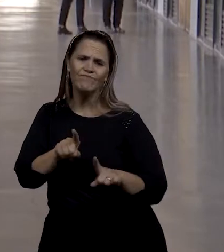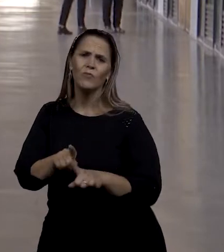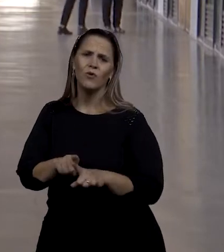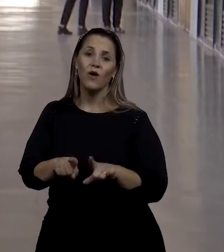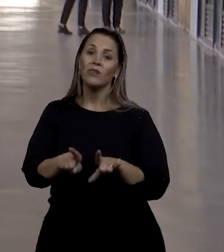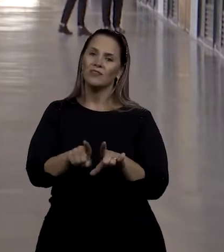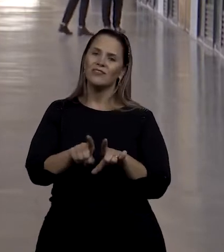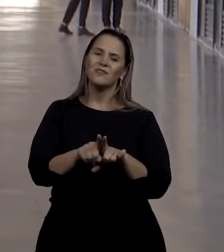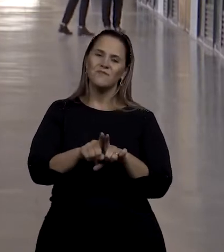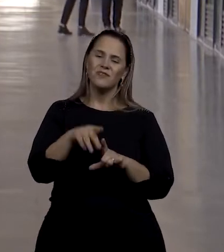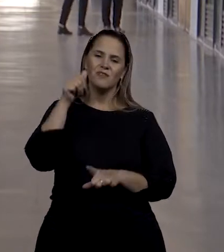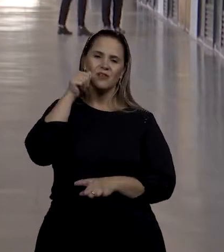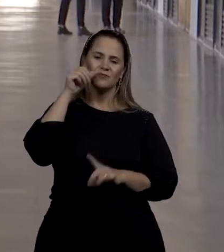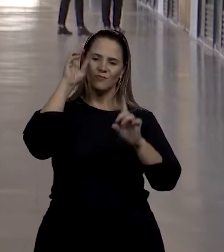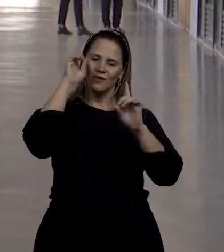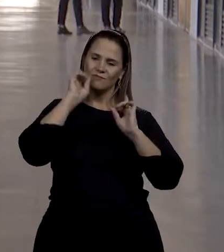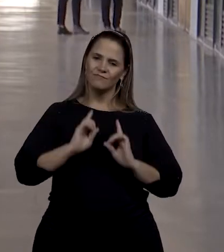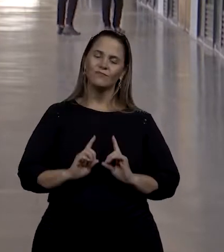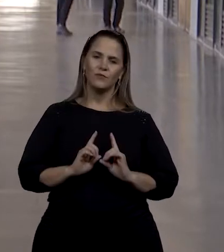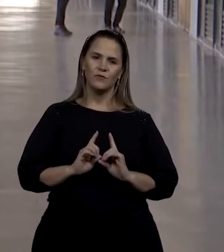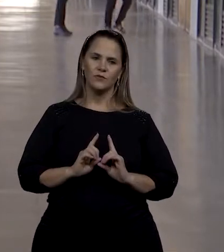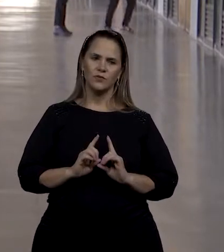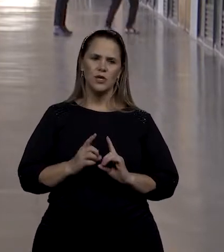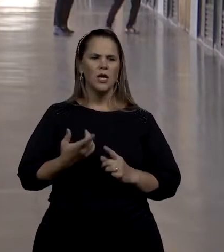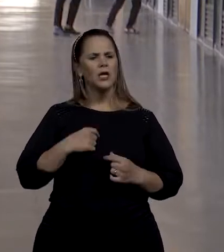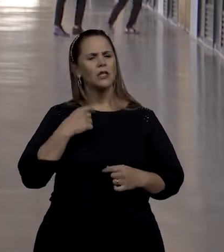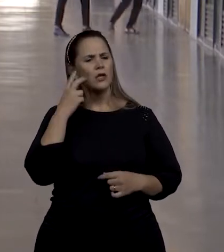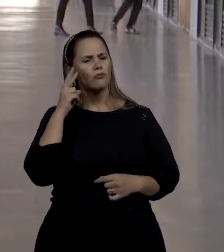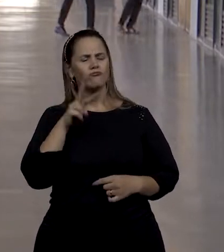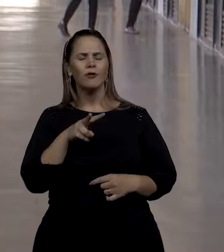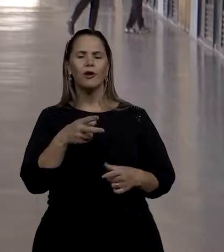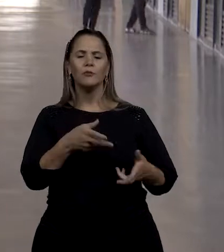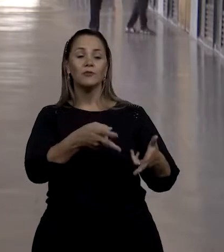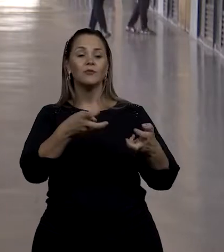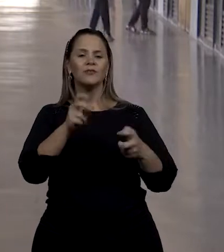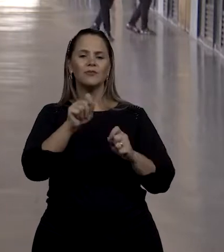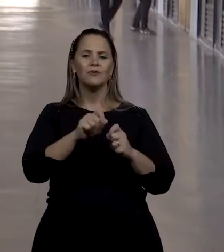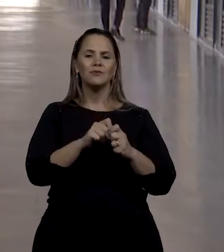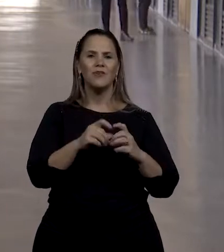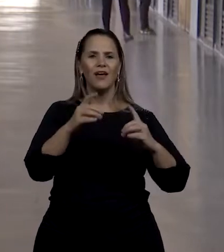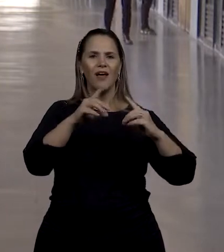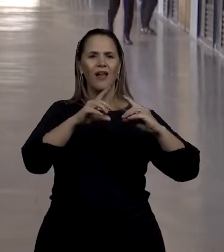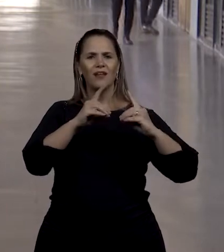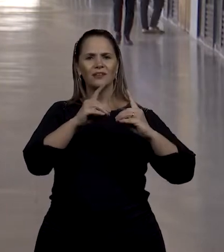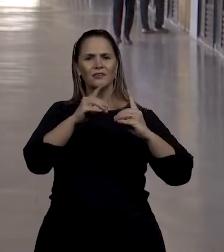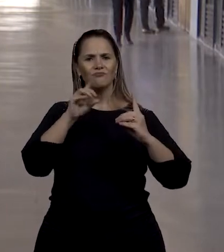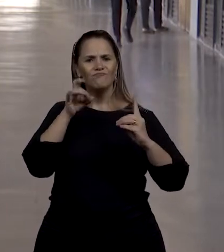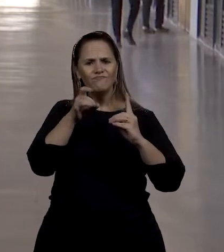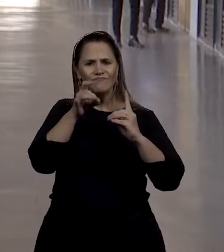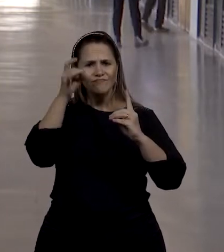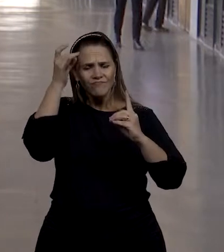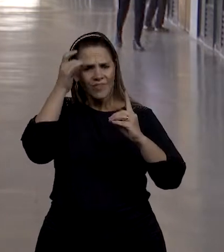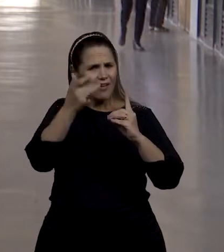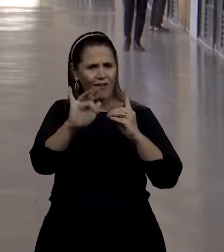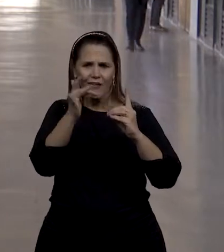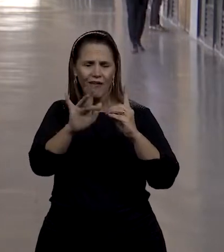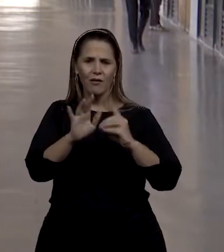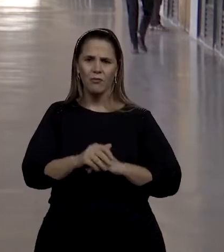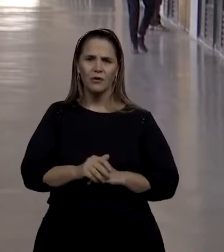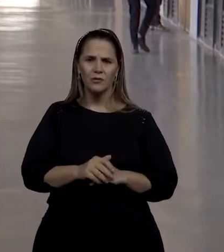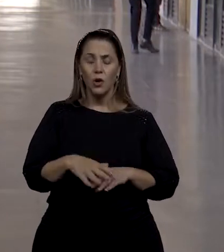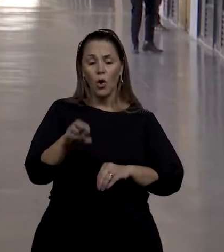deficiência, que são vistas ainda como incapazes, ou como objeto de cuidado extremo, uma